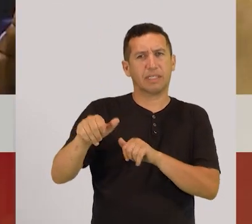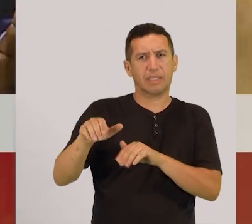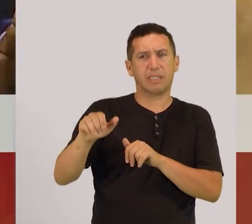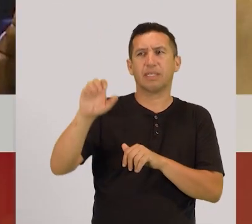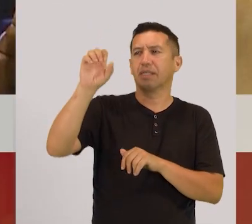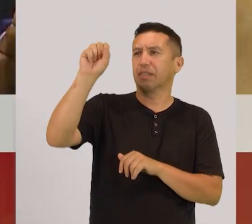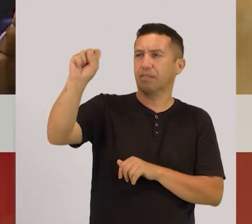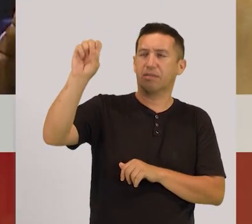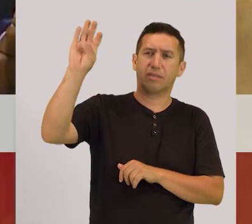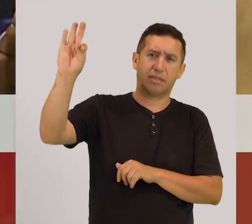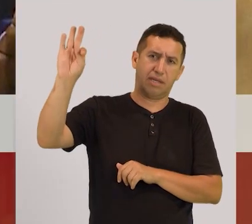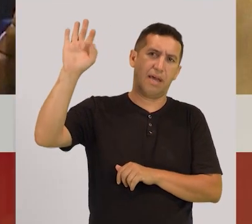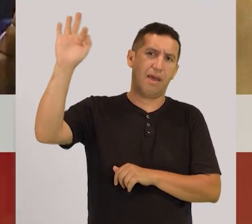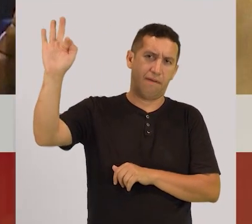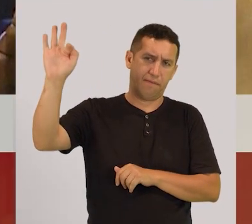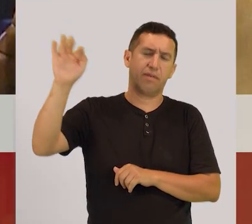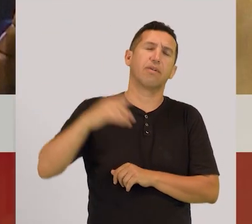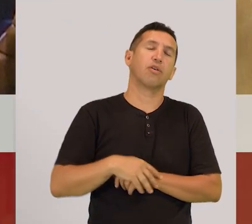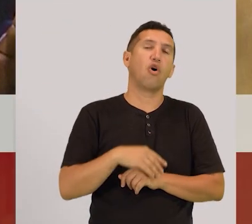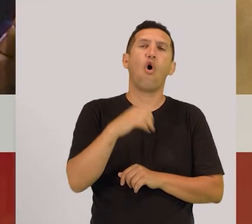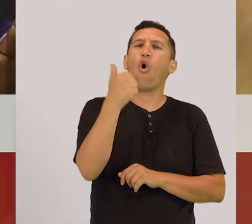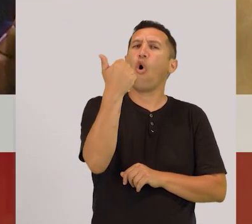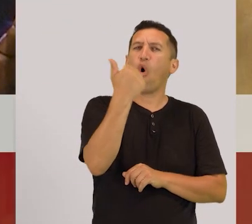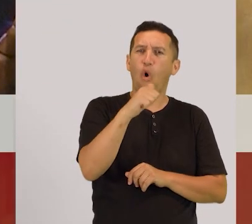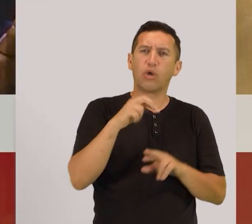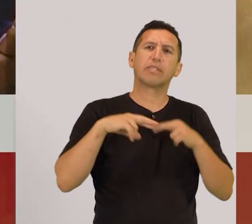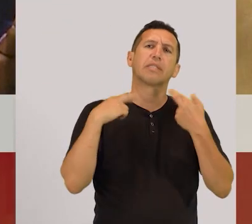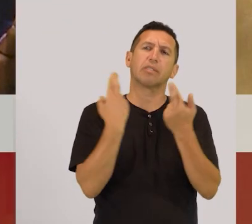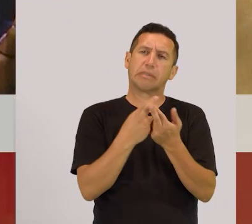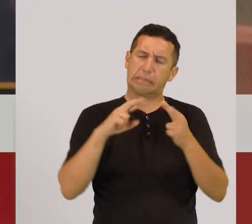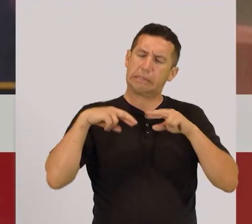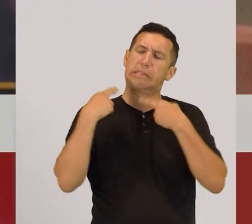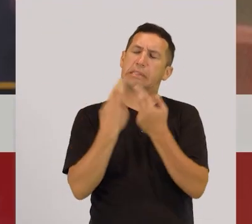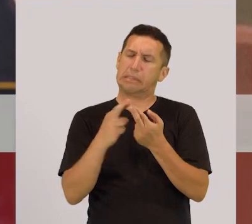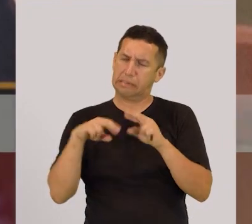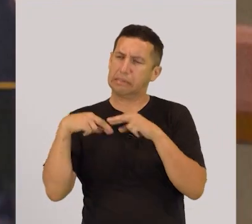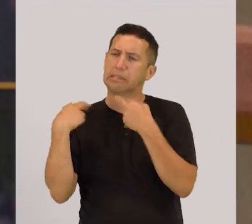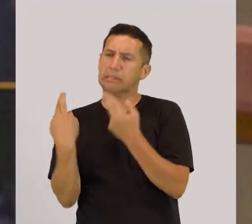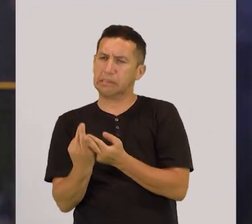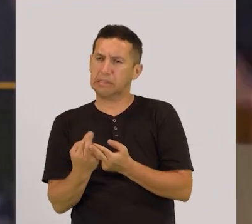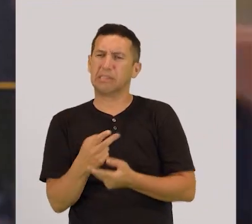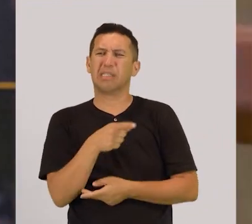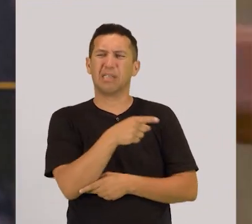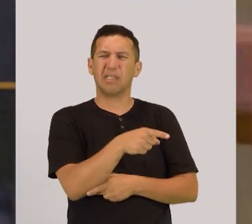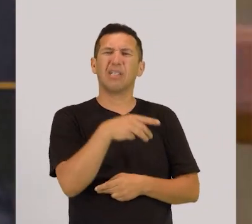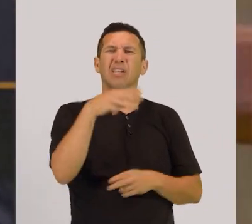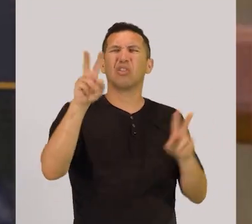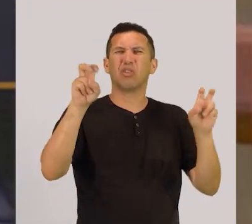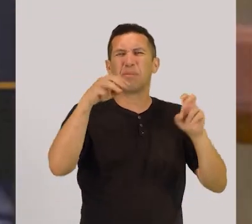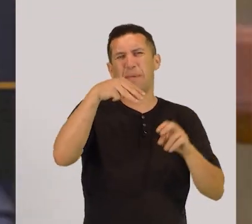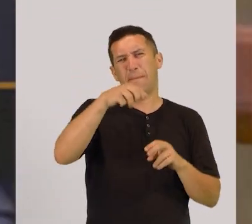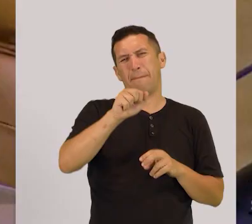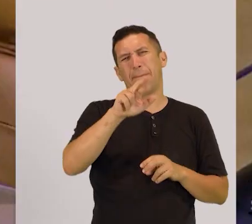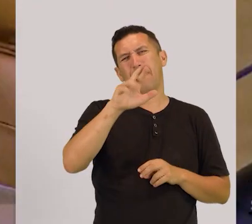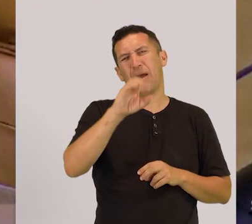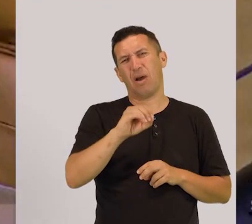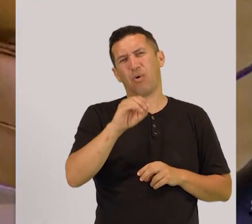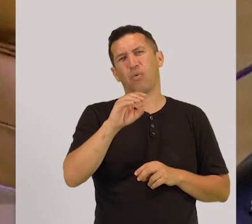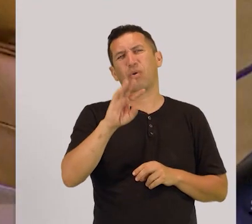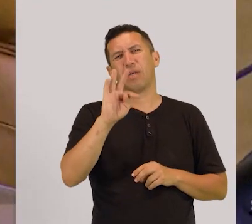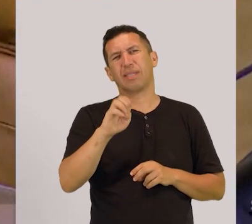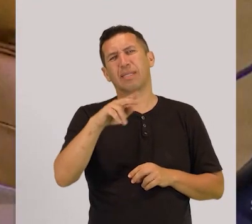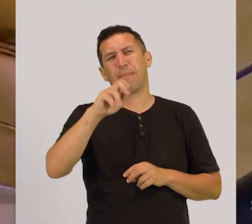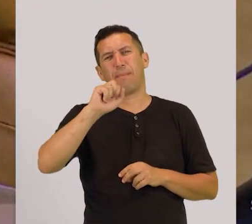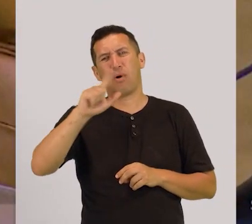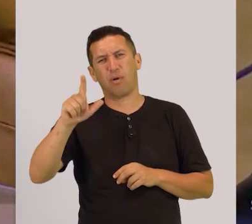ministros do Supremo Tribunal Federal, que, após 11 sessões de julgamento, rejeitaram a tese do Marco Temporal para a demarcação